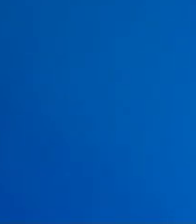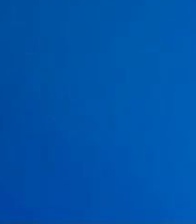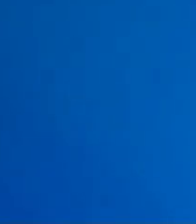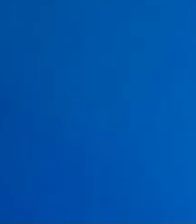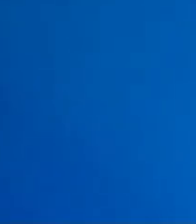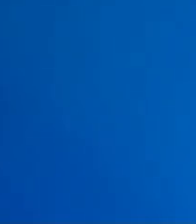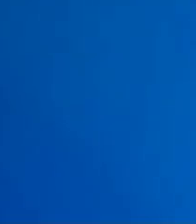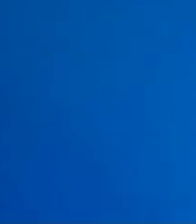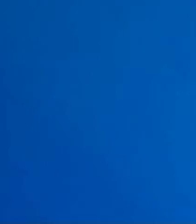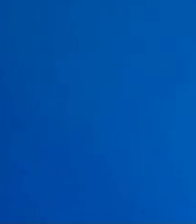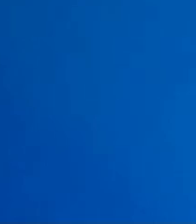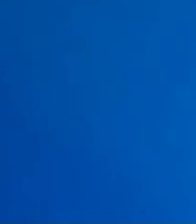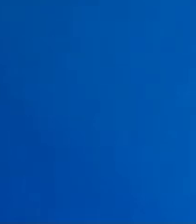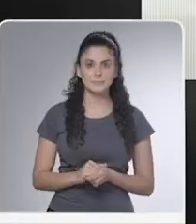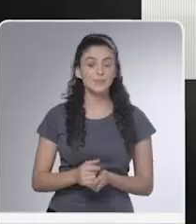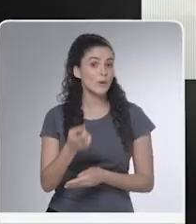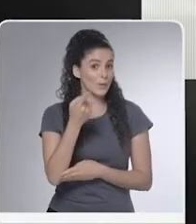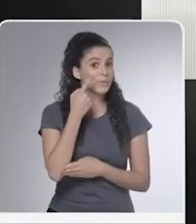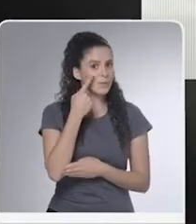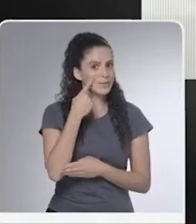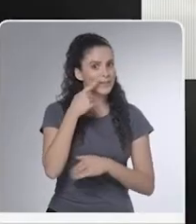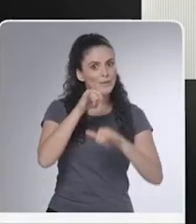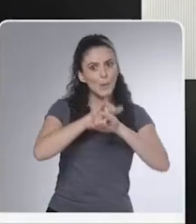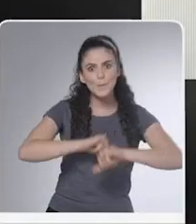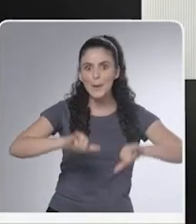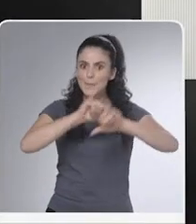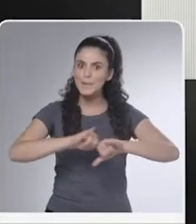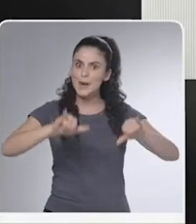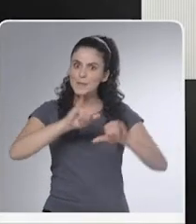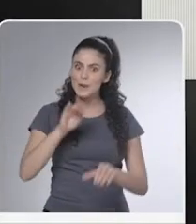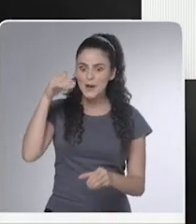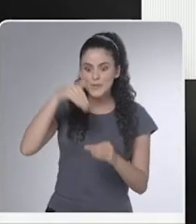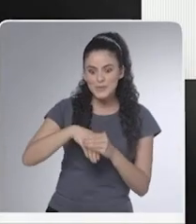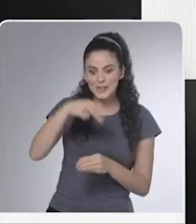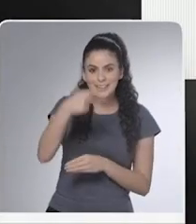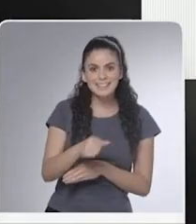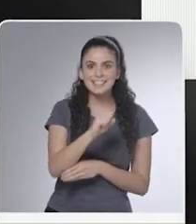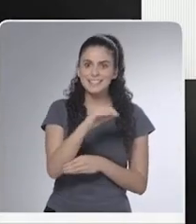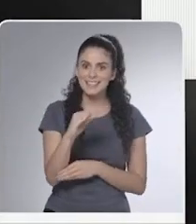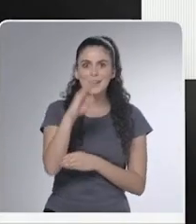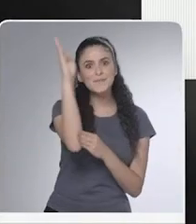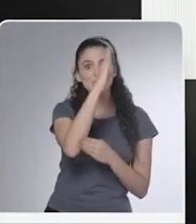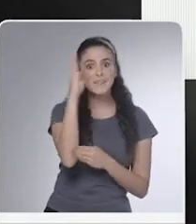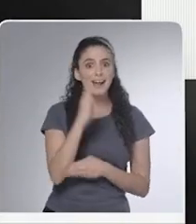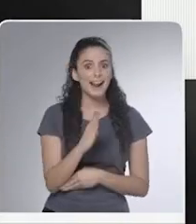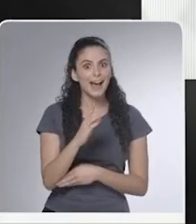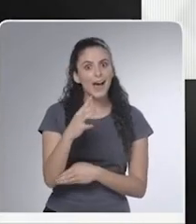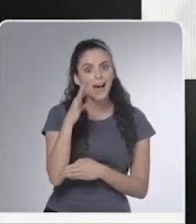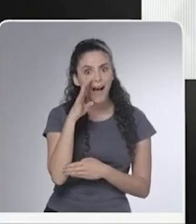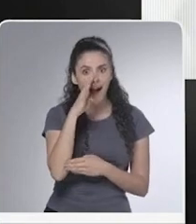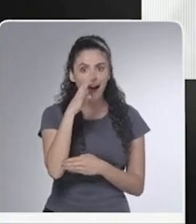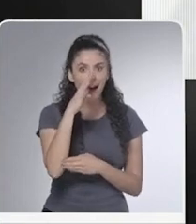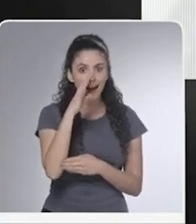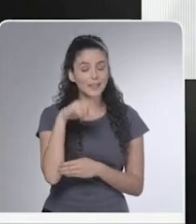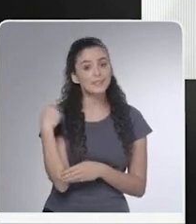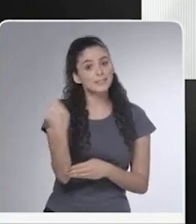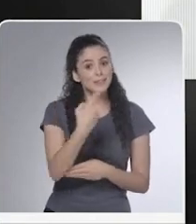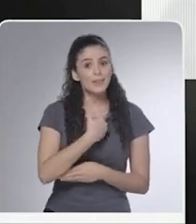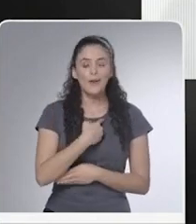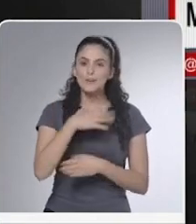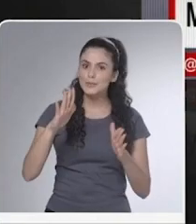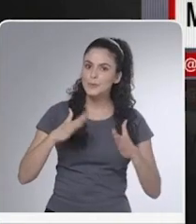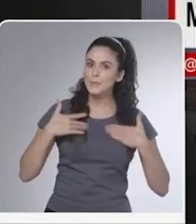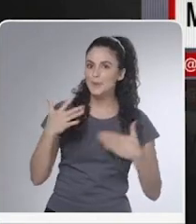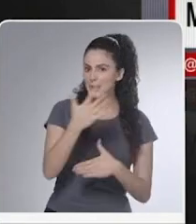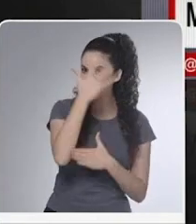Décio 13 Governador. Você viu? O resultado dessas eleições em Santa Catarina foi notícia em todo o Brasil